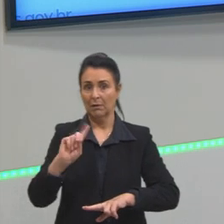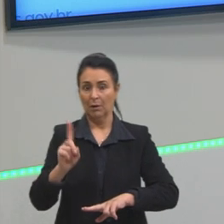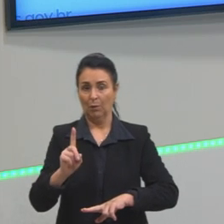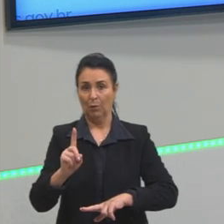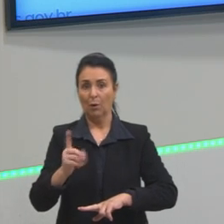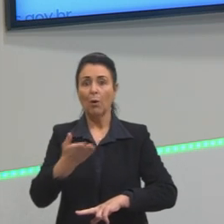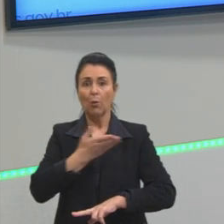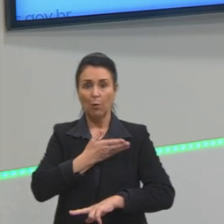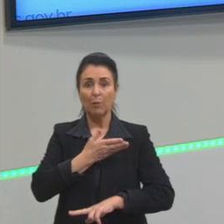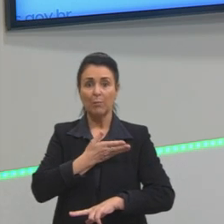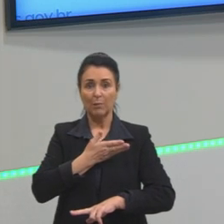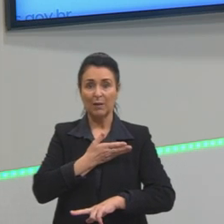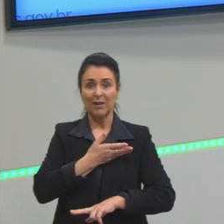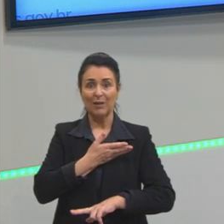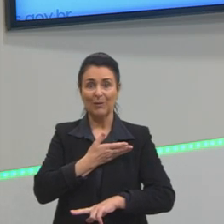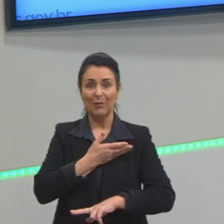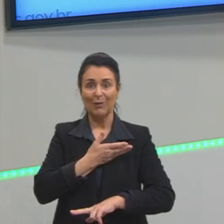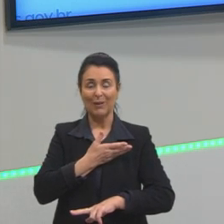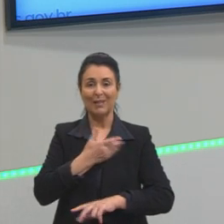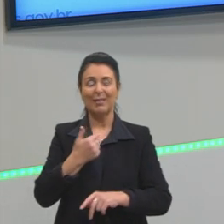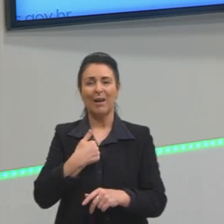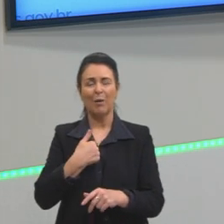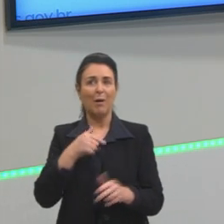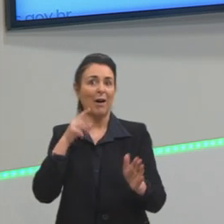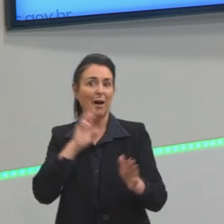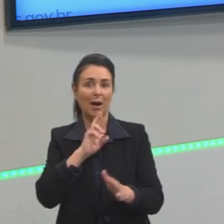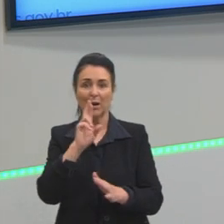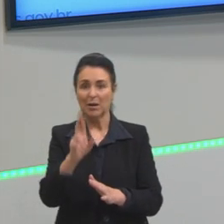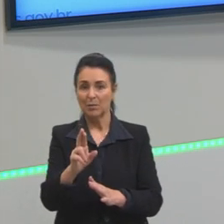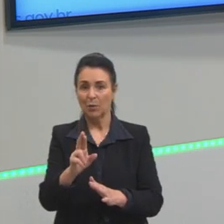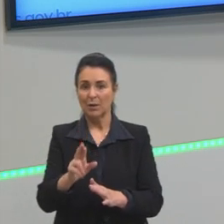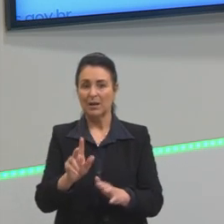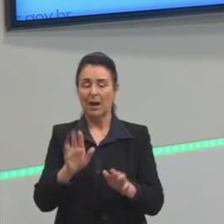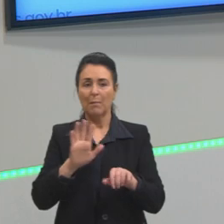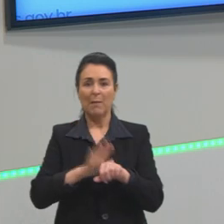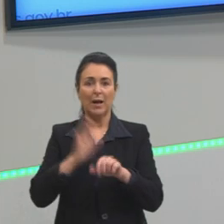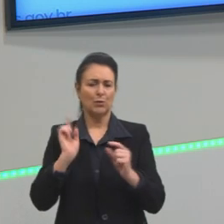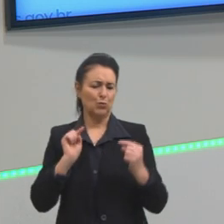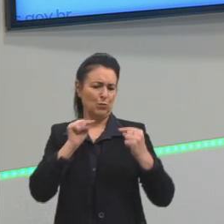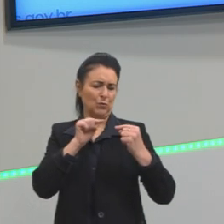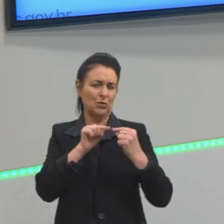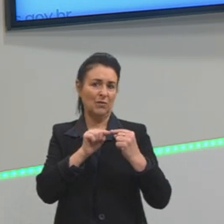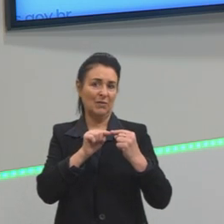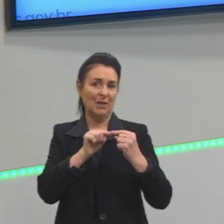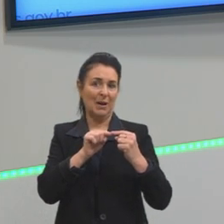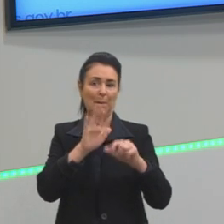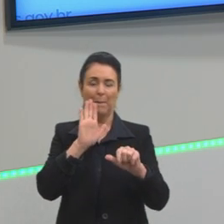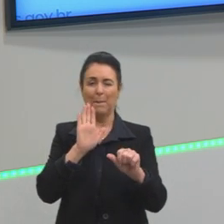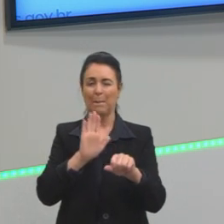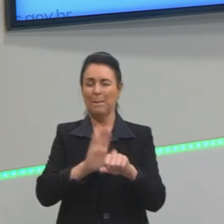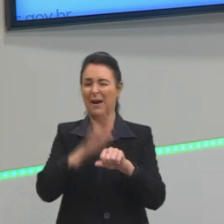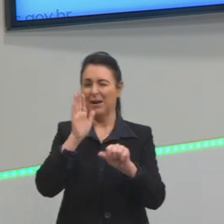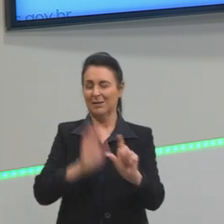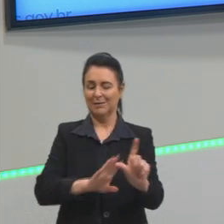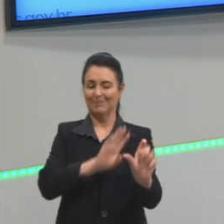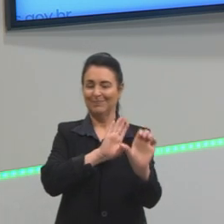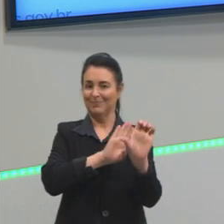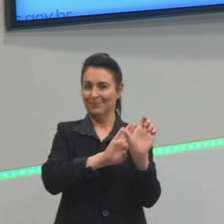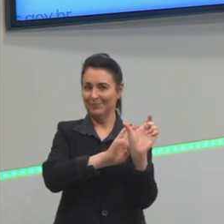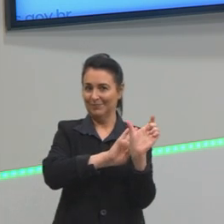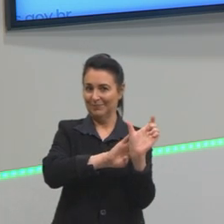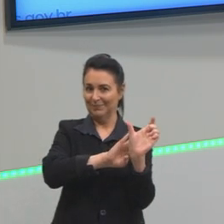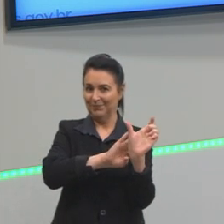ele vai nos dar uma resposta muito mais literal muito mais objetiva então, aqui a gente tem um exemplo onde